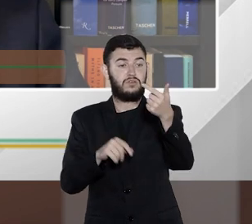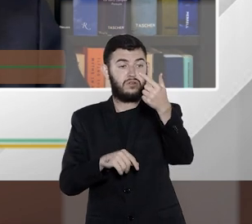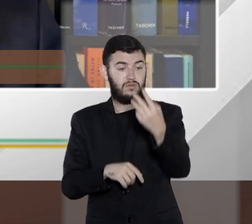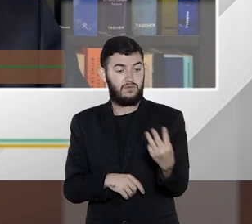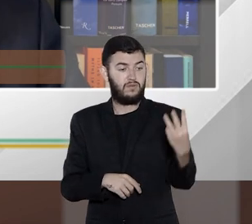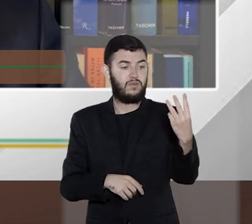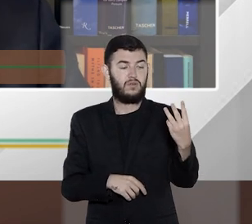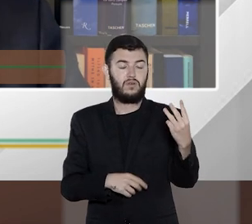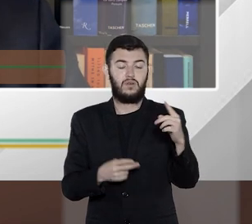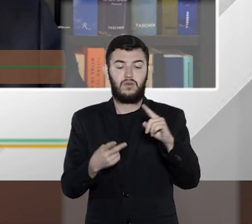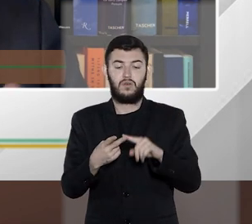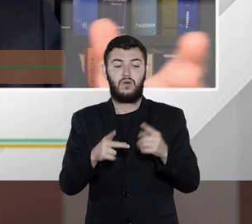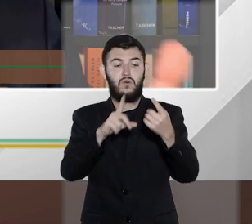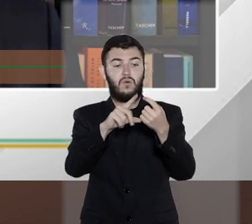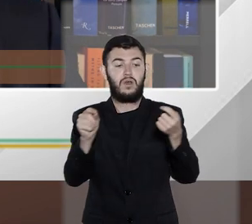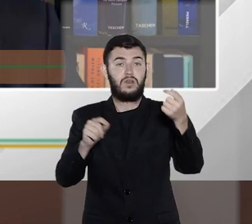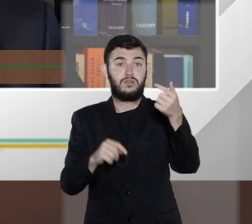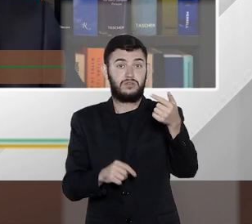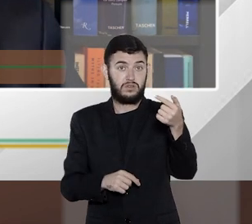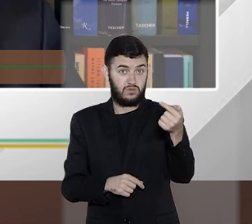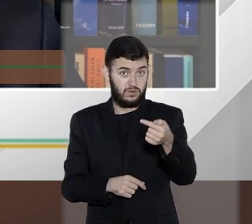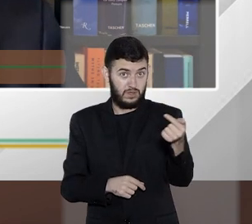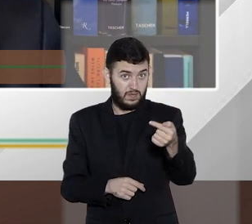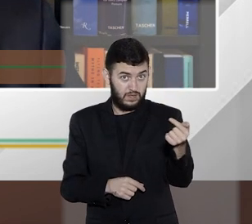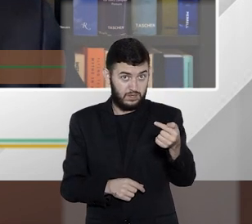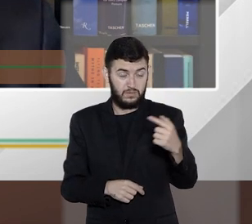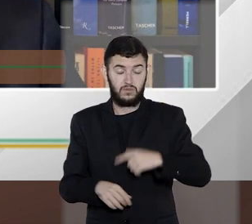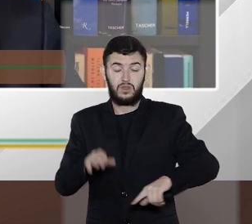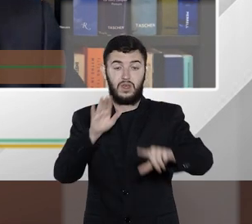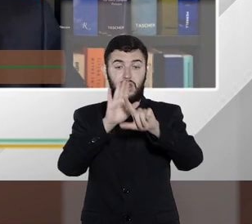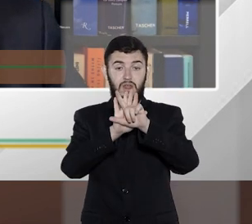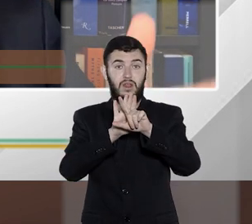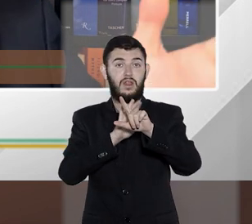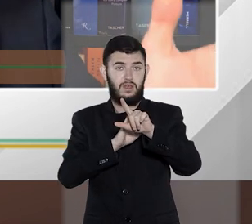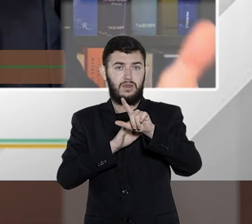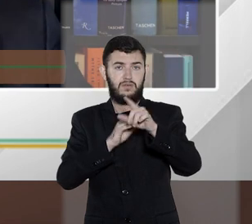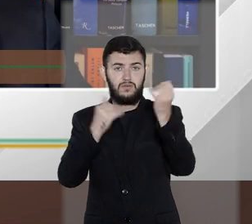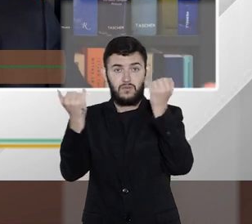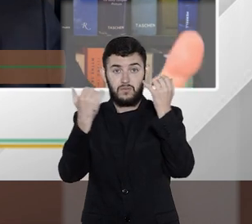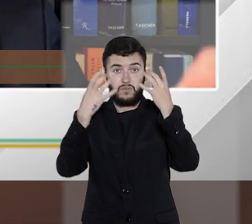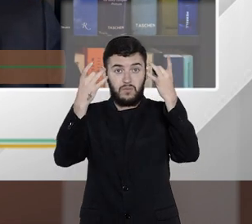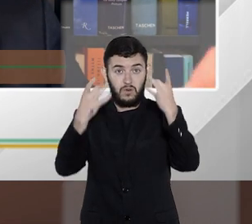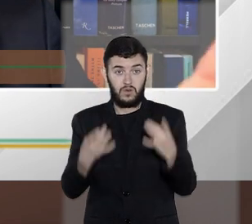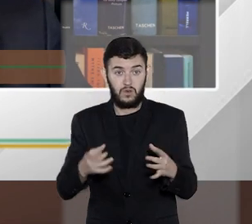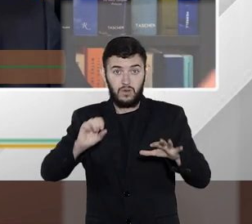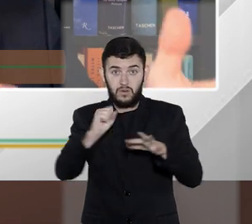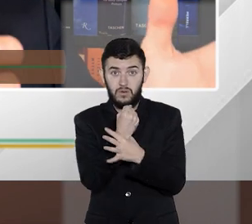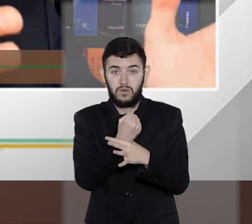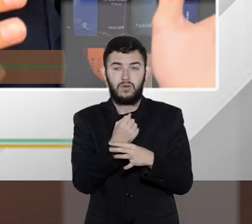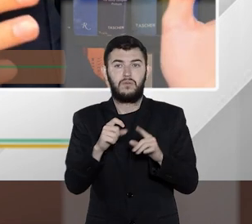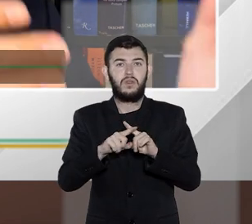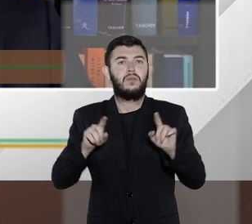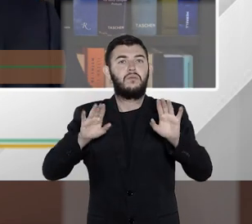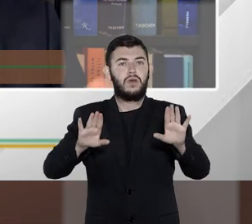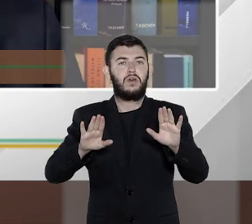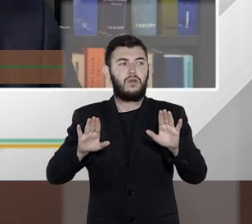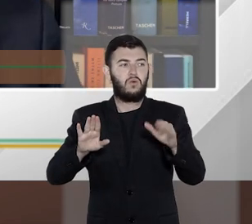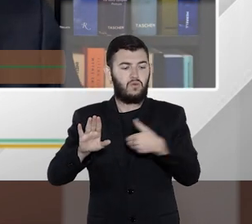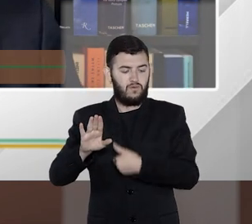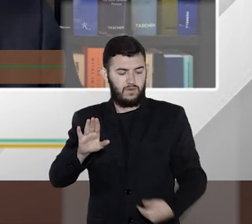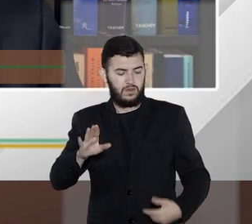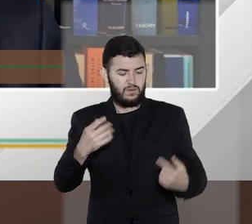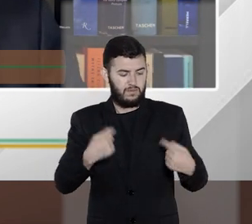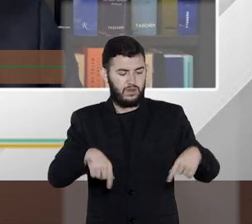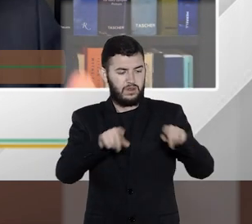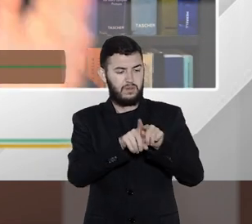se a gente fala da utilização do artigo 7, da lei geral de proteção de dados, ou seja, o poder público tem de tratar os dados que